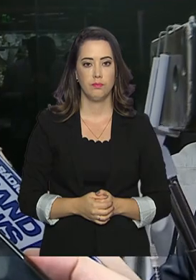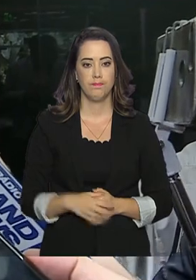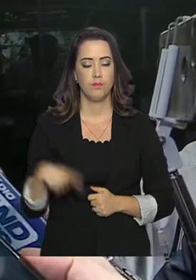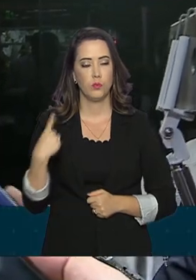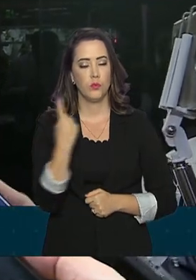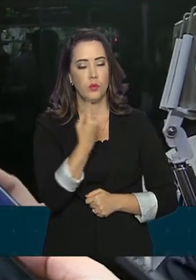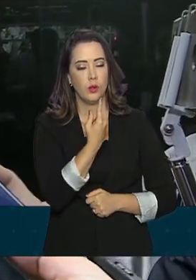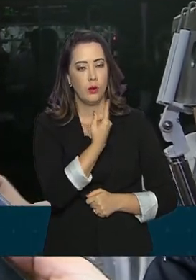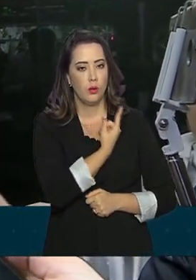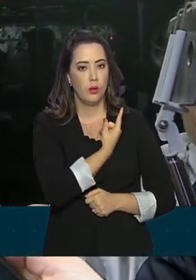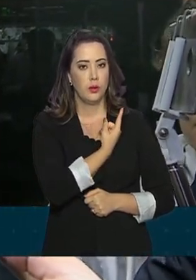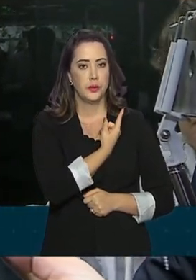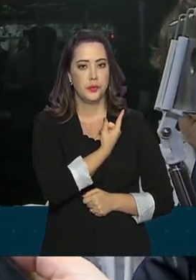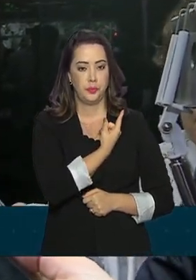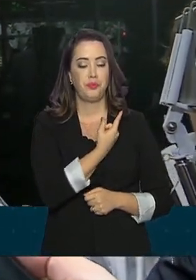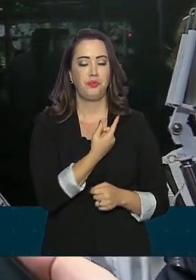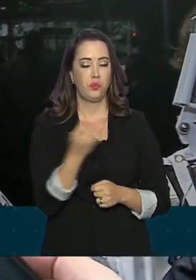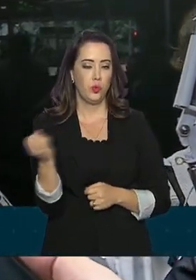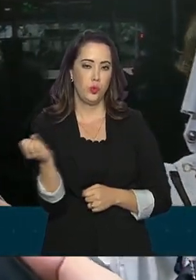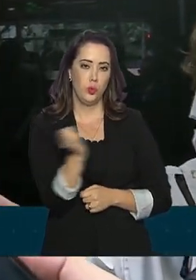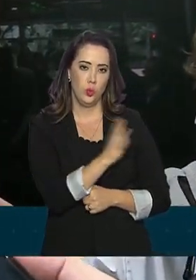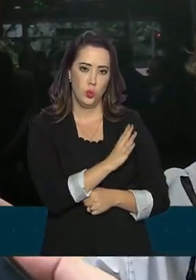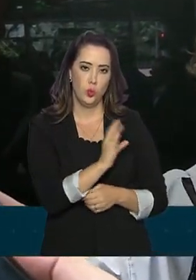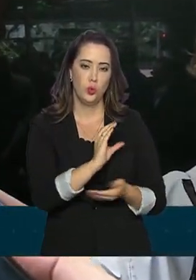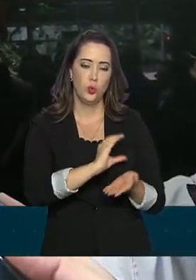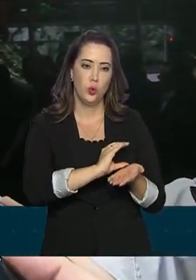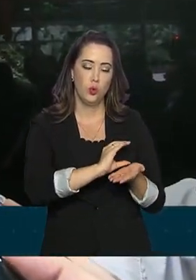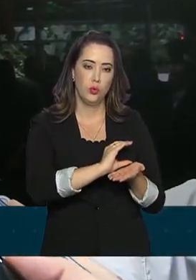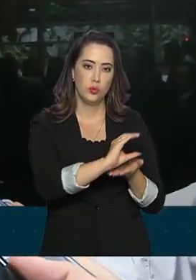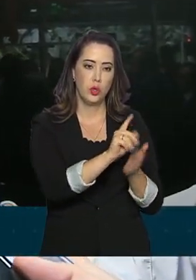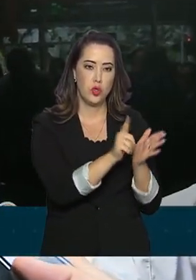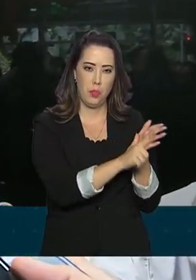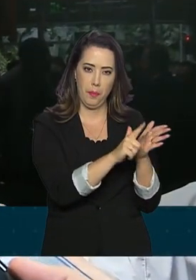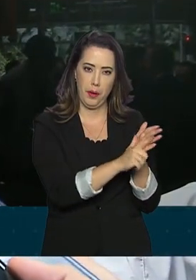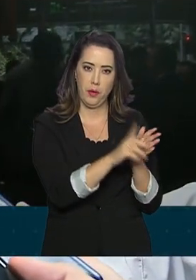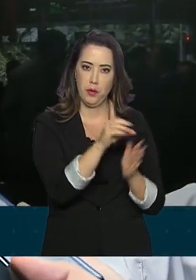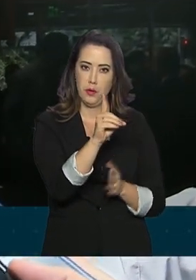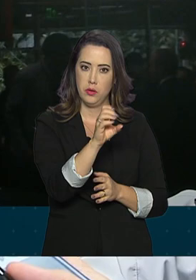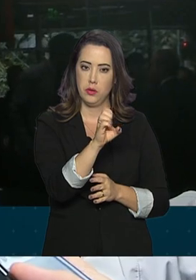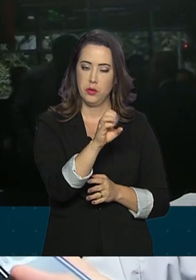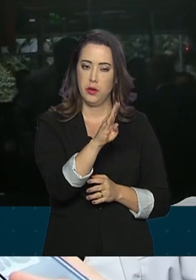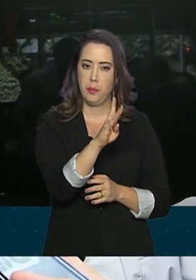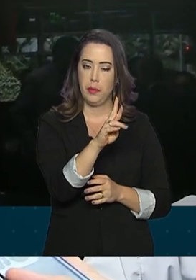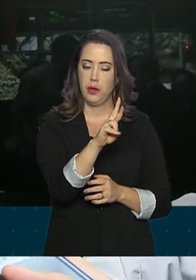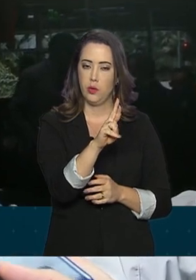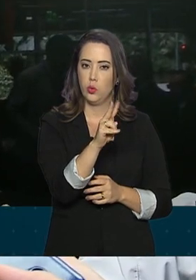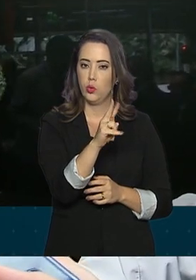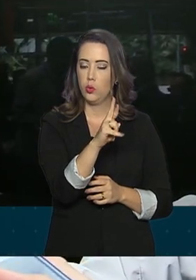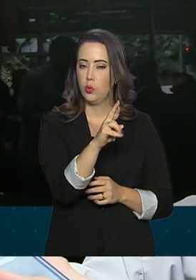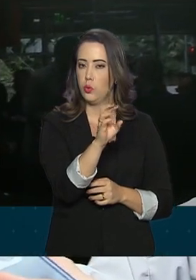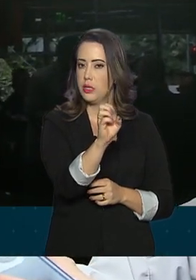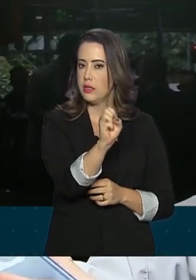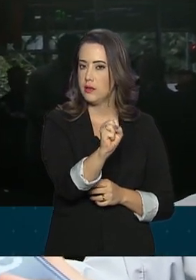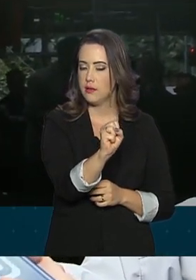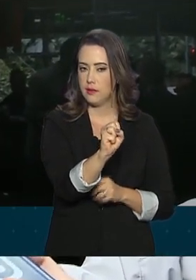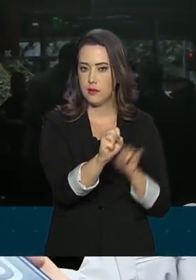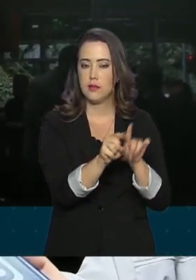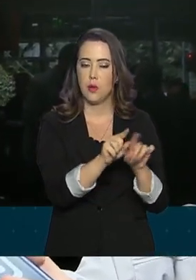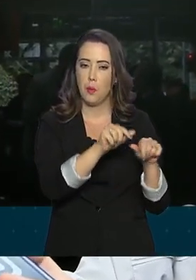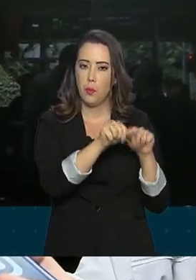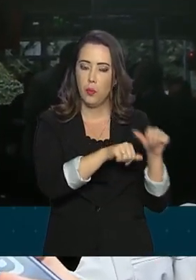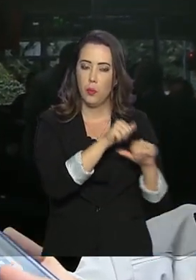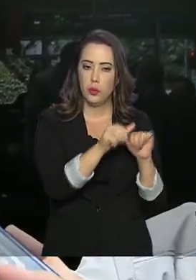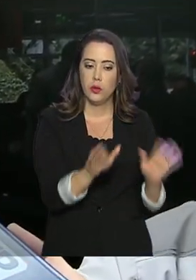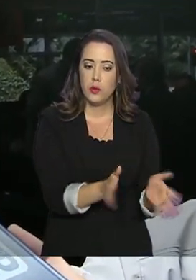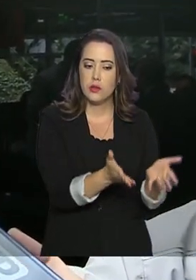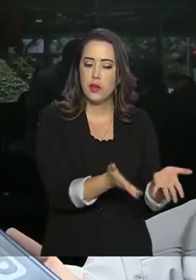A gente está lançando uma nova série de emissão de debêntures, a gente muda um pouco as regras de incentivo. Então, ao